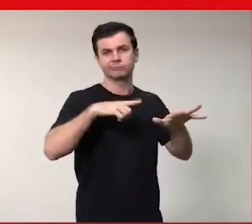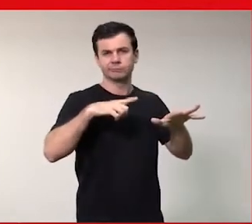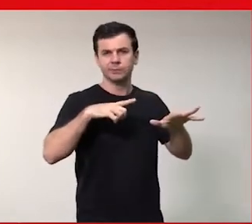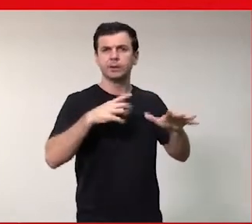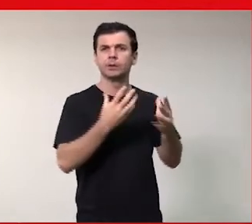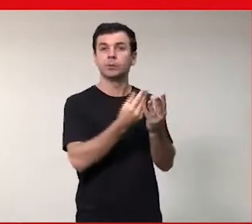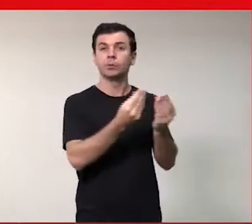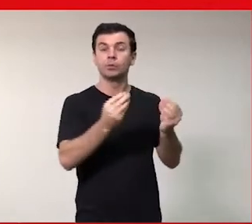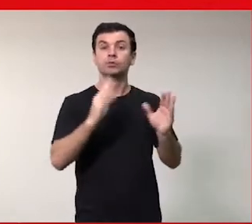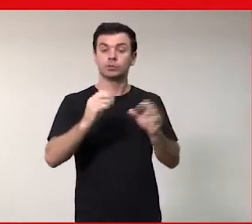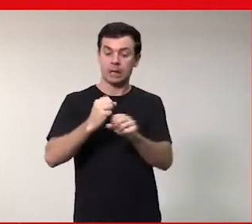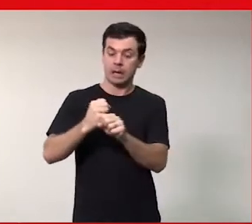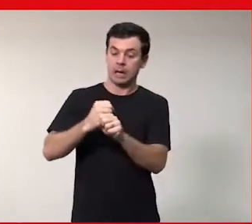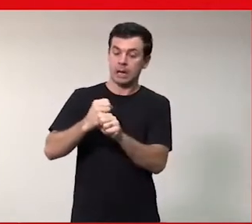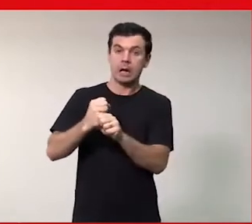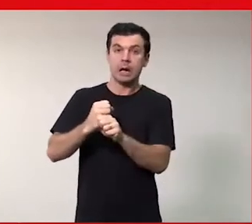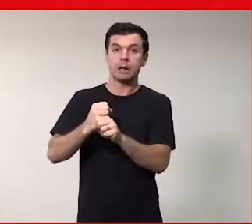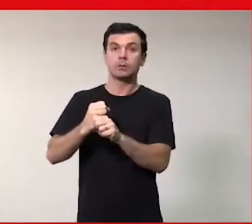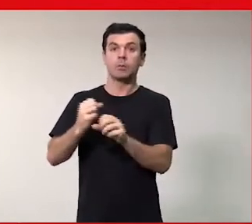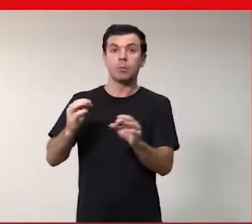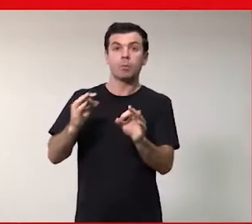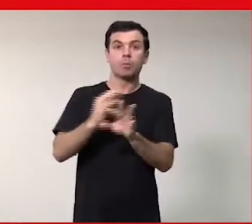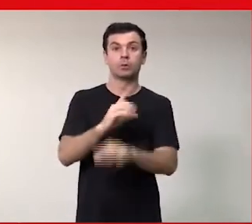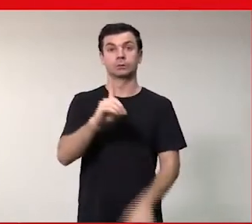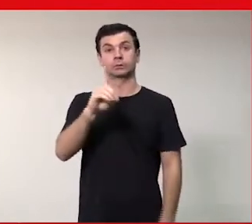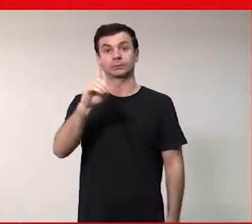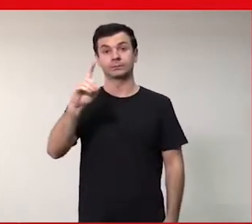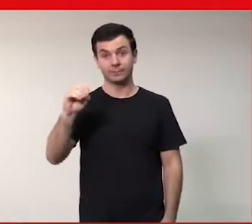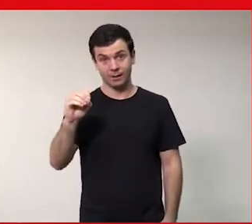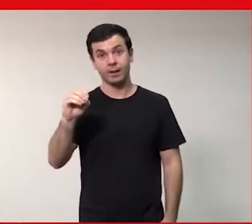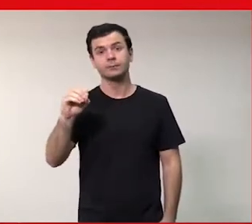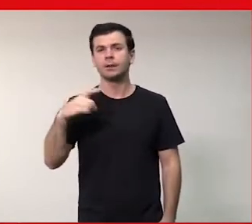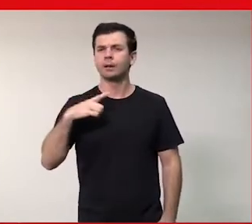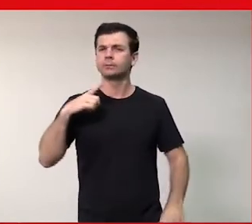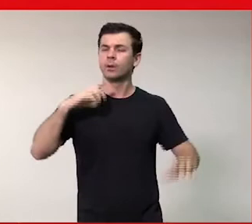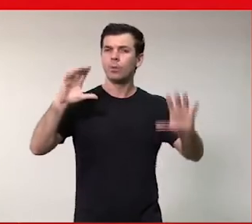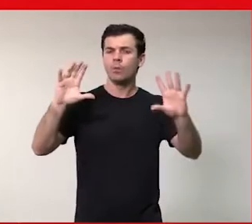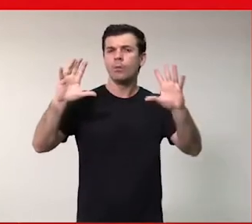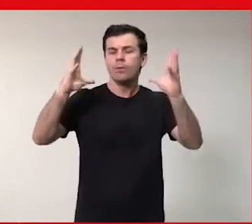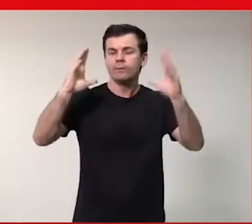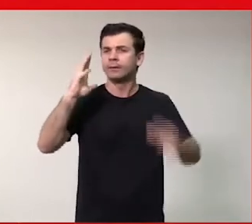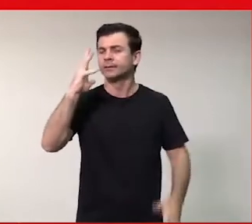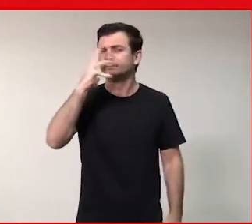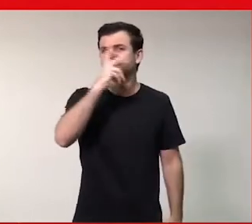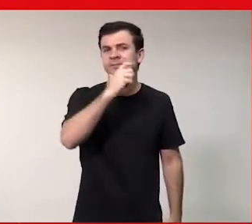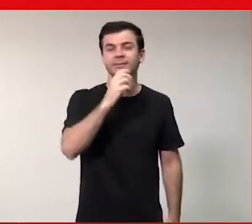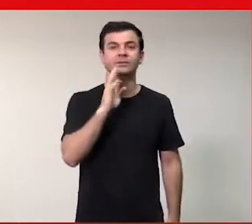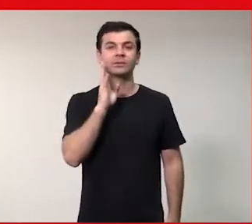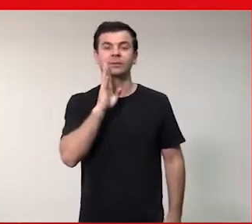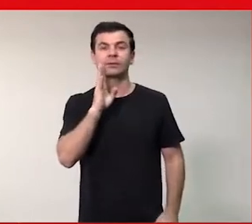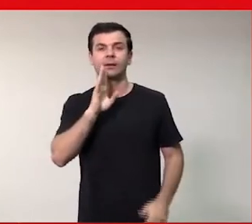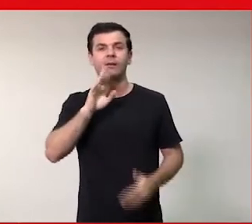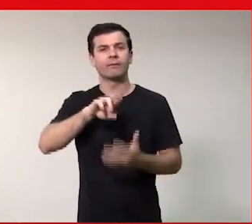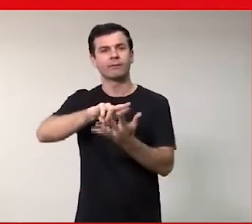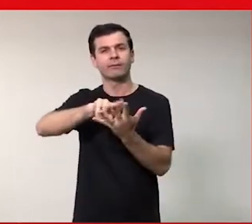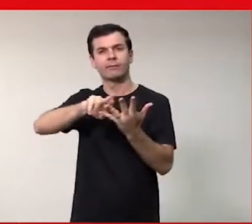completou 10 anos. A gente fez um evento lindo, um evento muito legal, em que vários projetos parceiros participaram, falaram